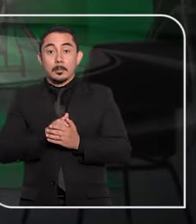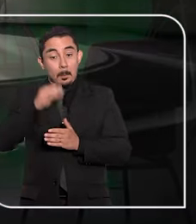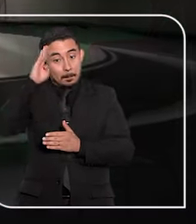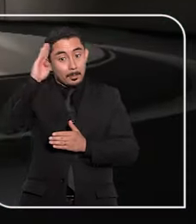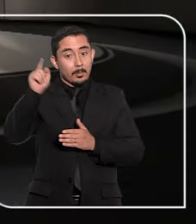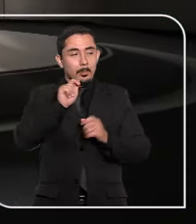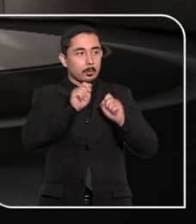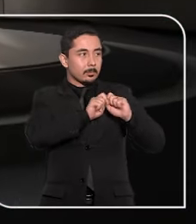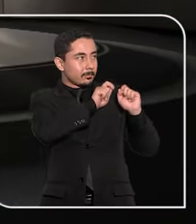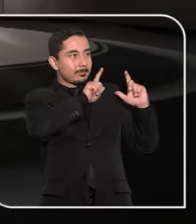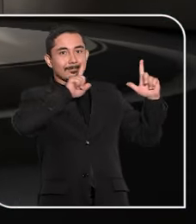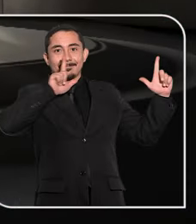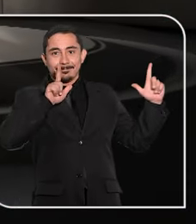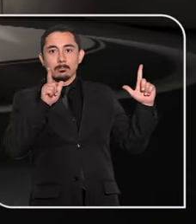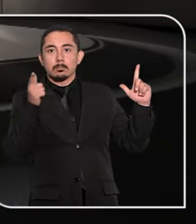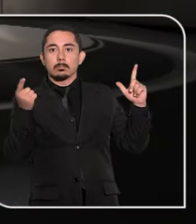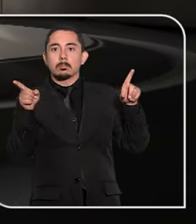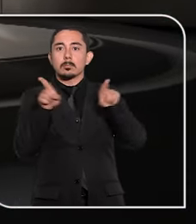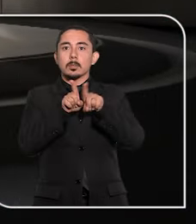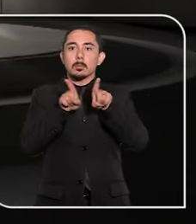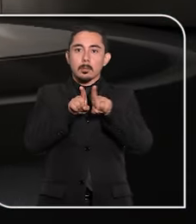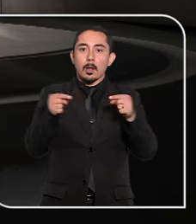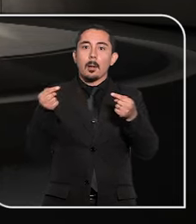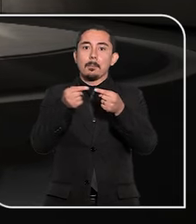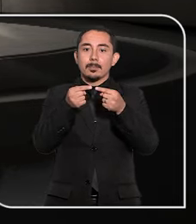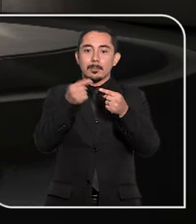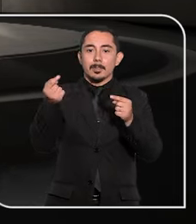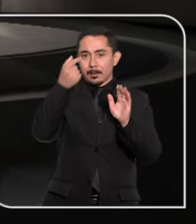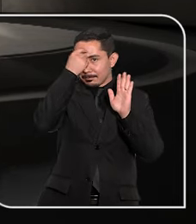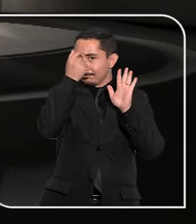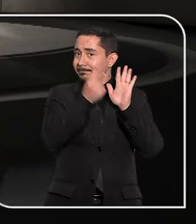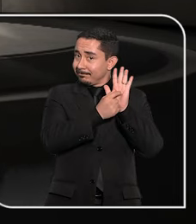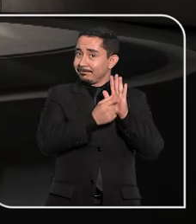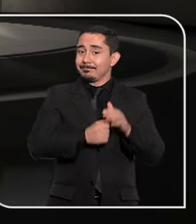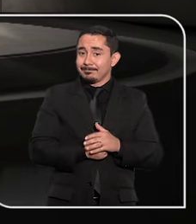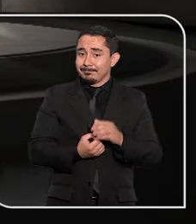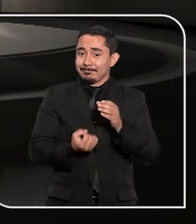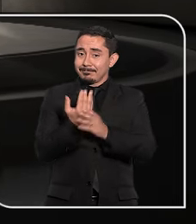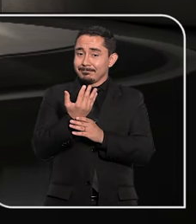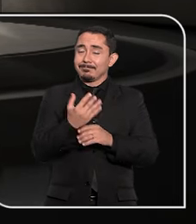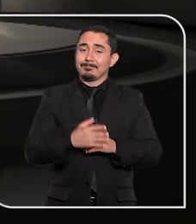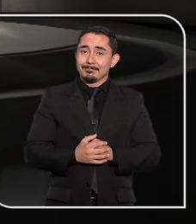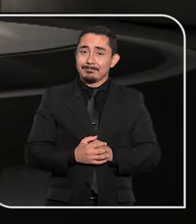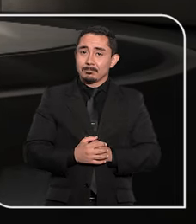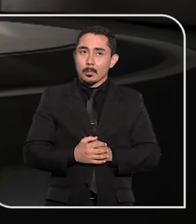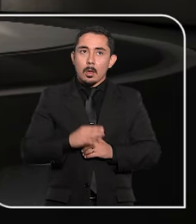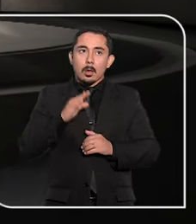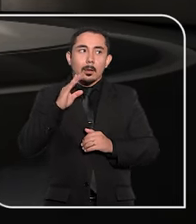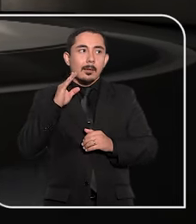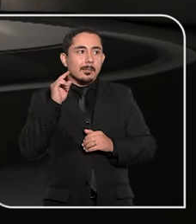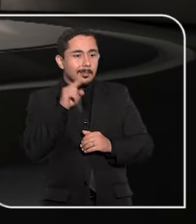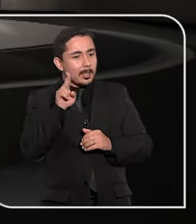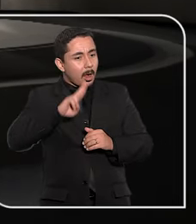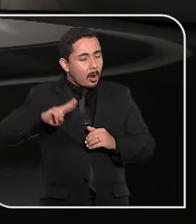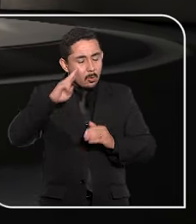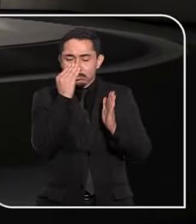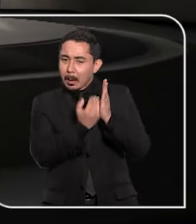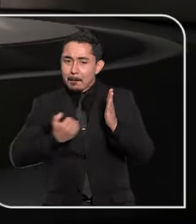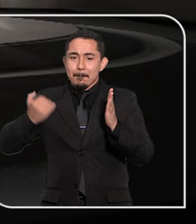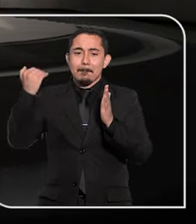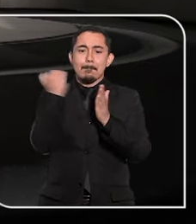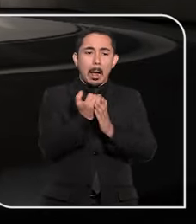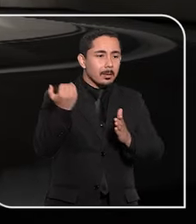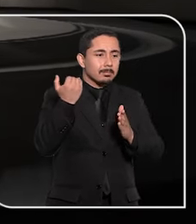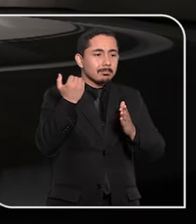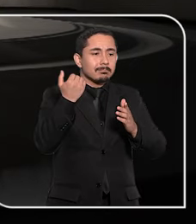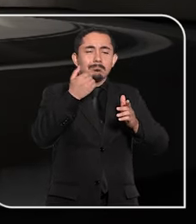esse cenário que estou aqui agora foi feito com inteligência artificial. E não tem como negar que ela vem sendo utilizada cada vez